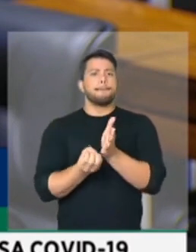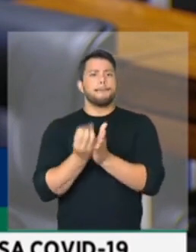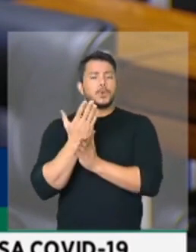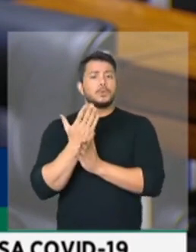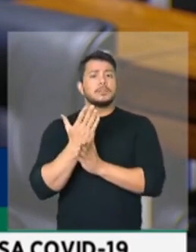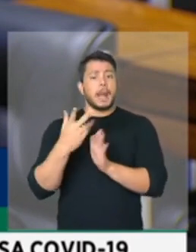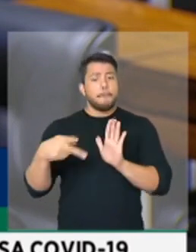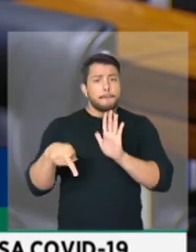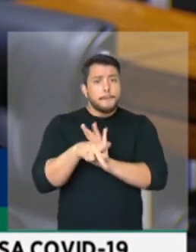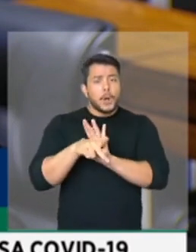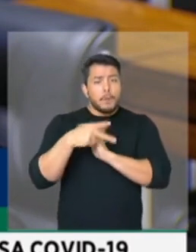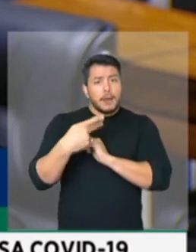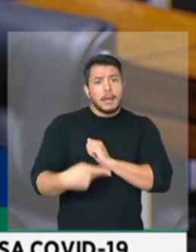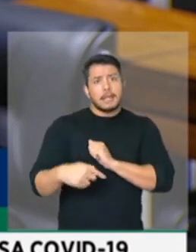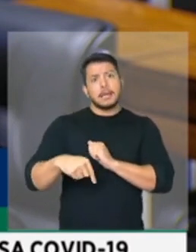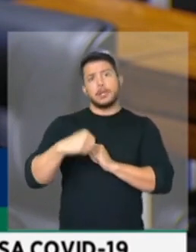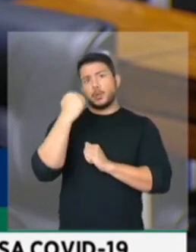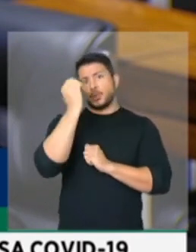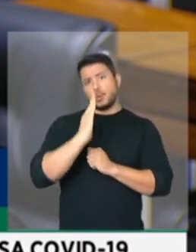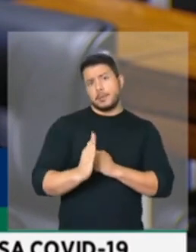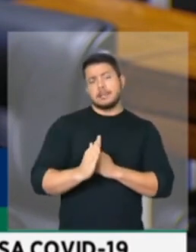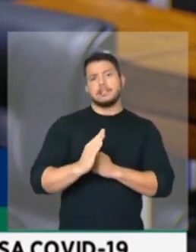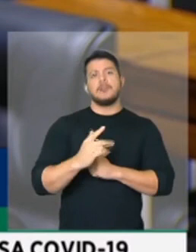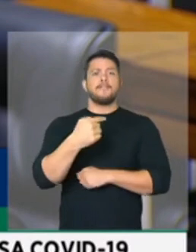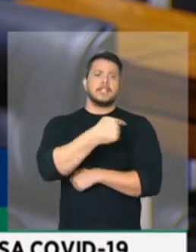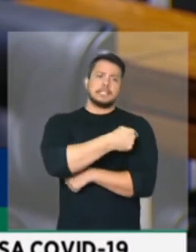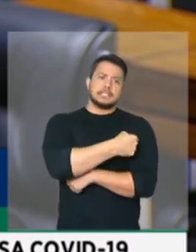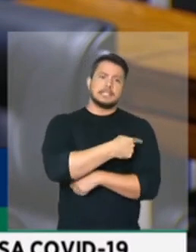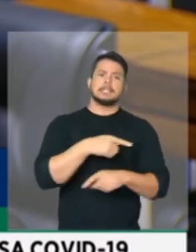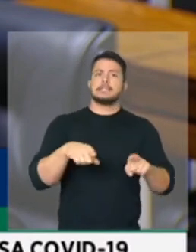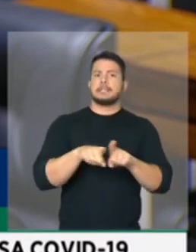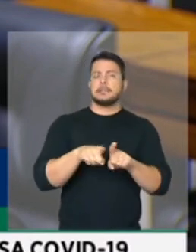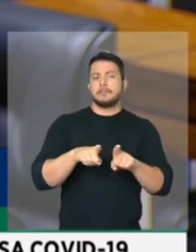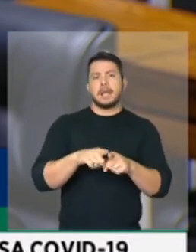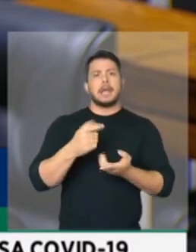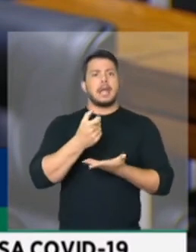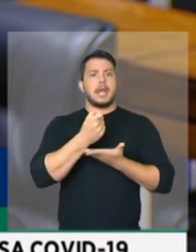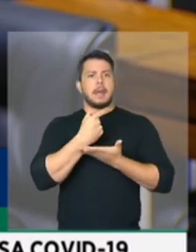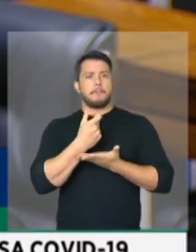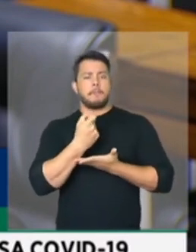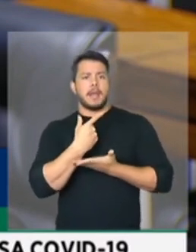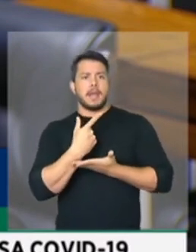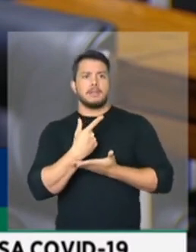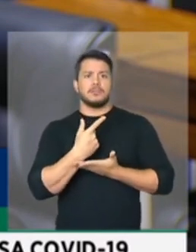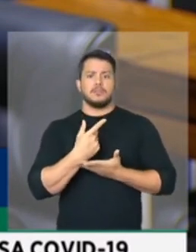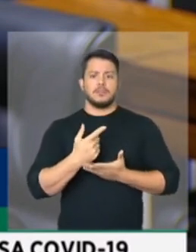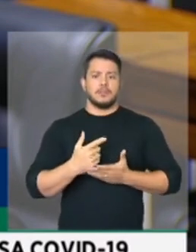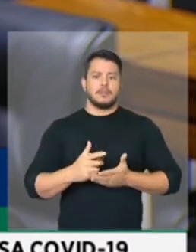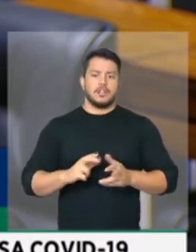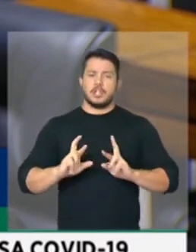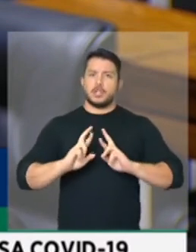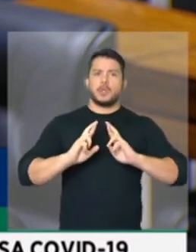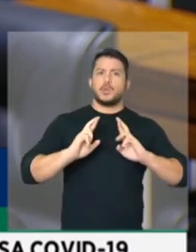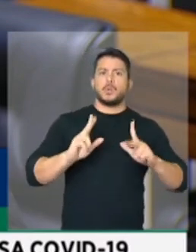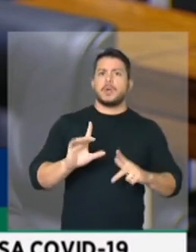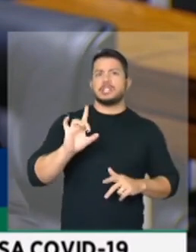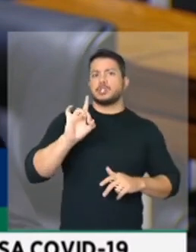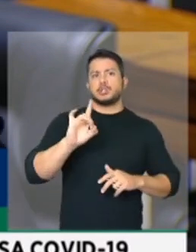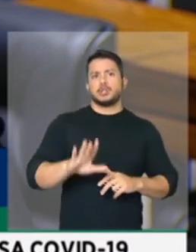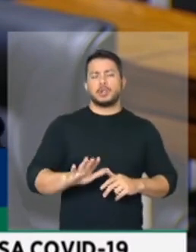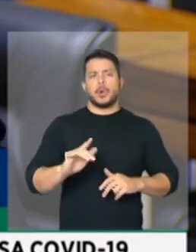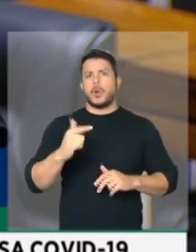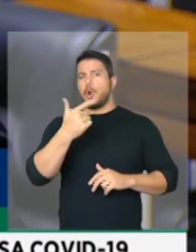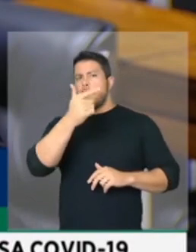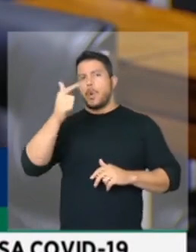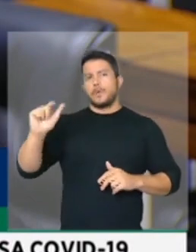vacina, mas produzir todo tipo de medicamentos. E quando a gente está falando de medicamentos, a gente não está falando aqui de cloroquina, como acho que a